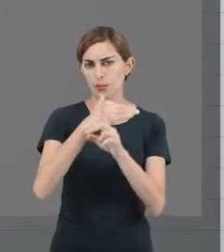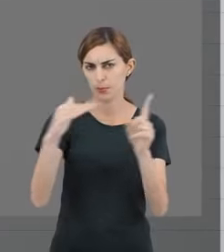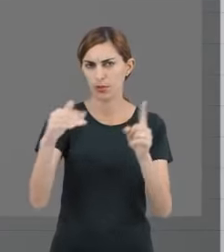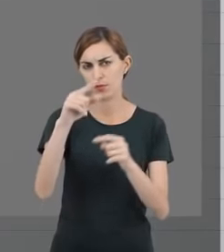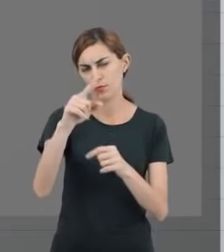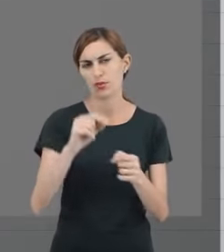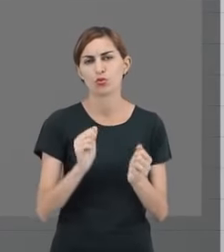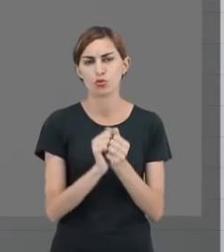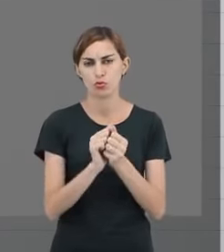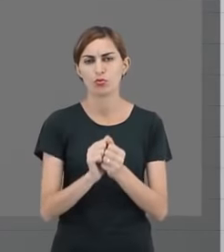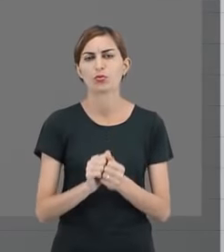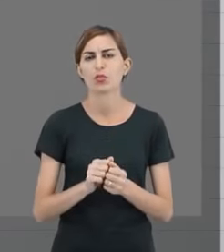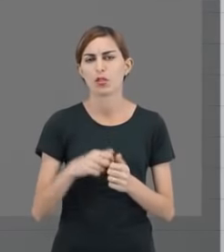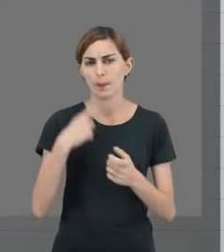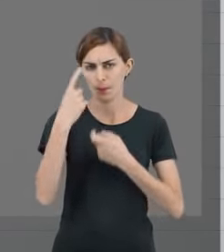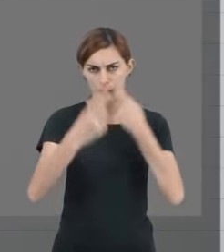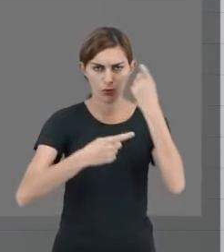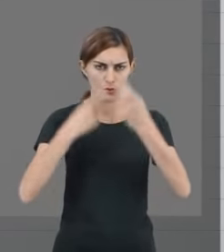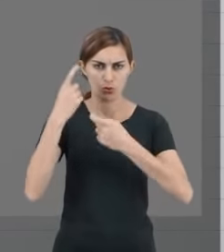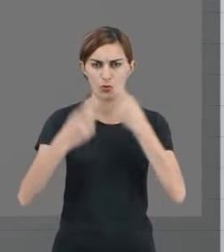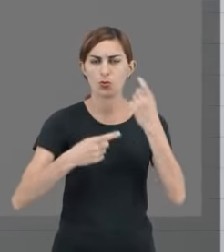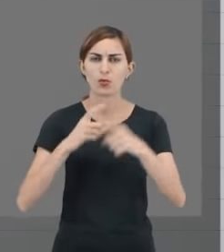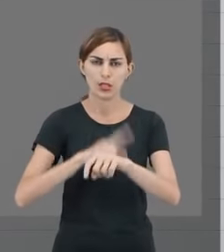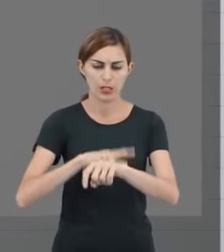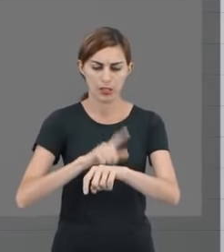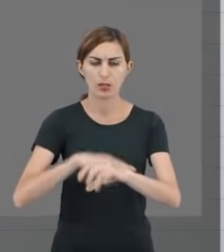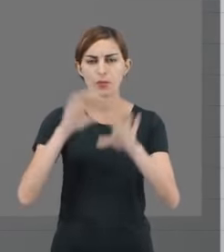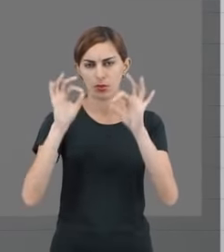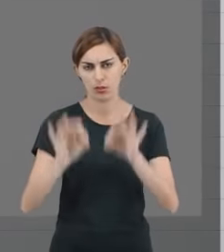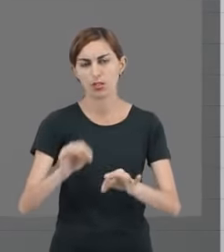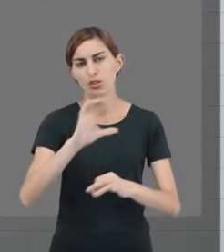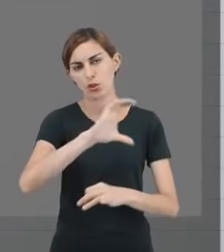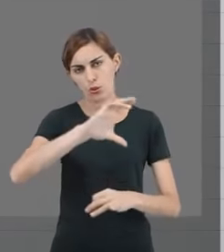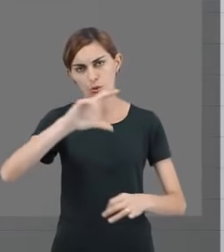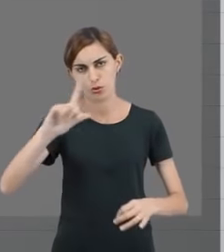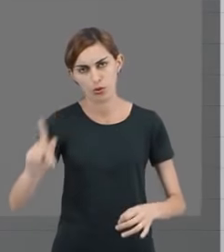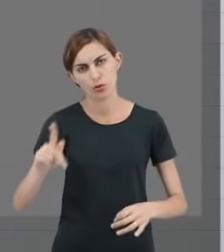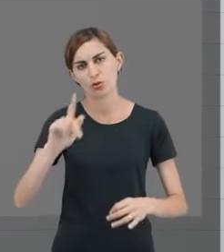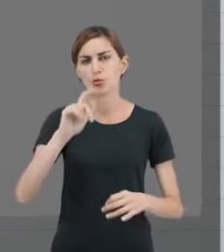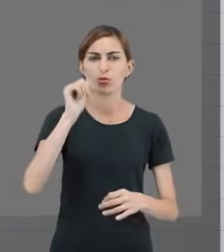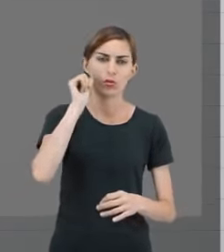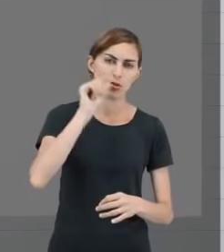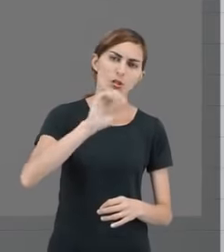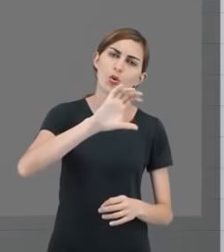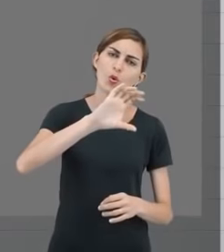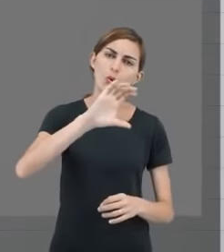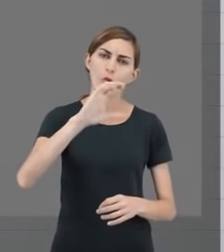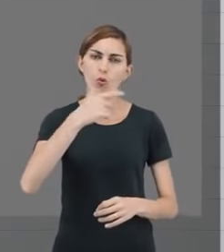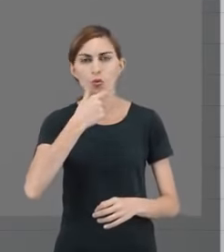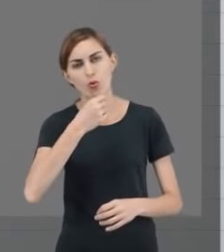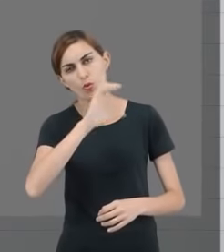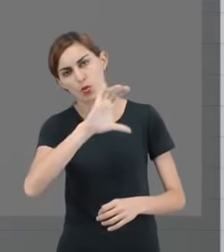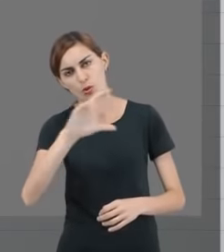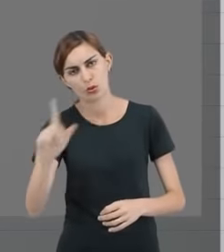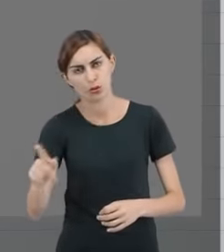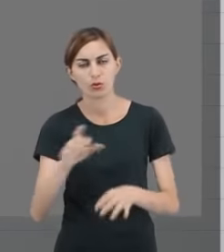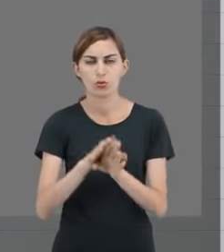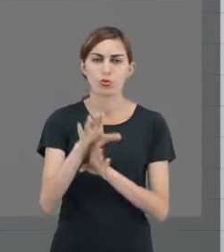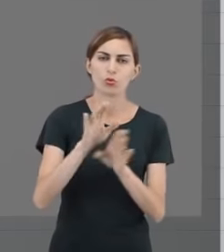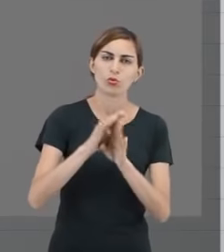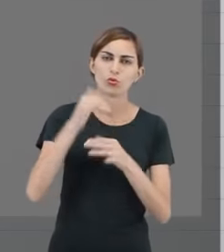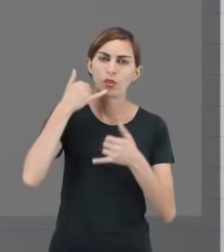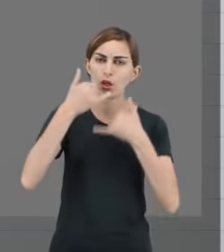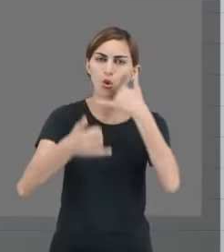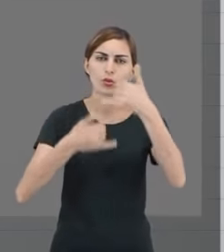estará com a gente. Então não se preocupe que no momento adequado a coordenadora ou coordenador de curso vai entrar em contato com você